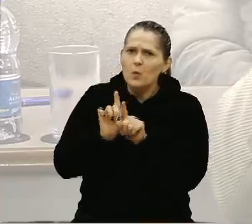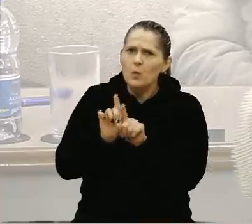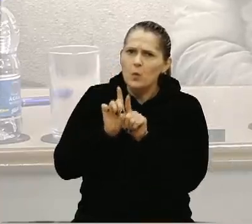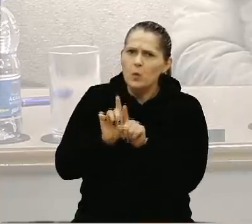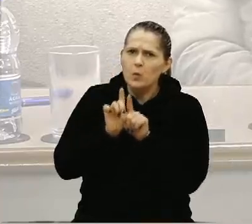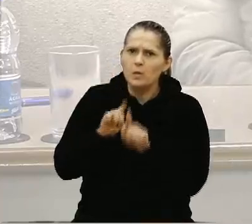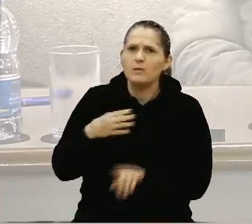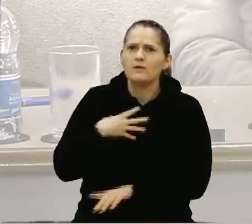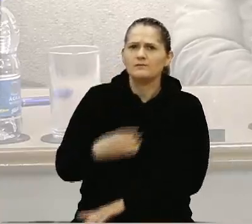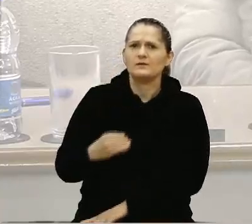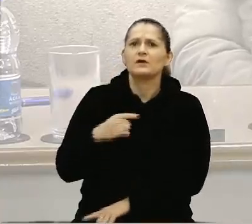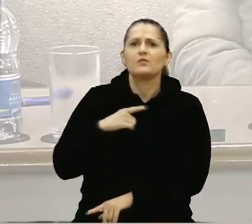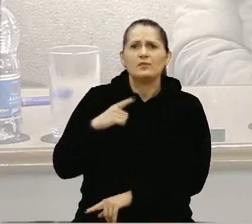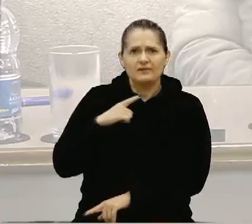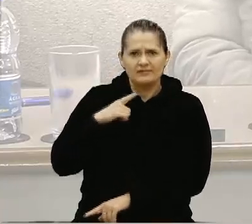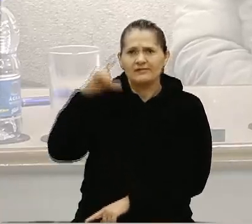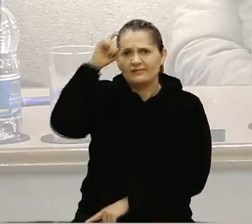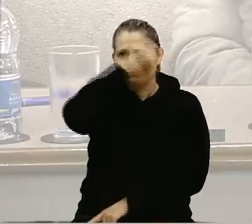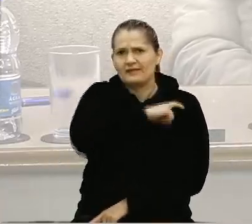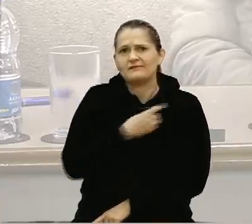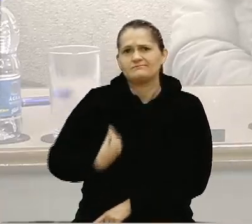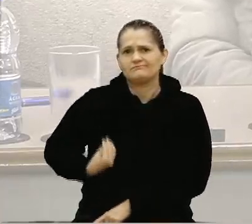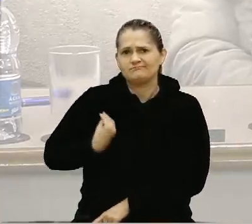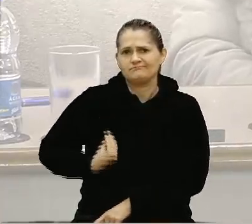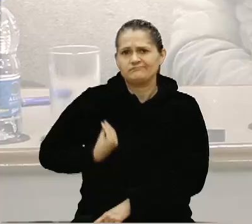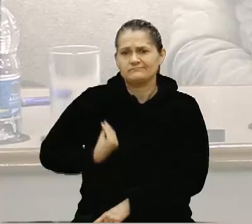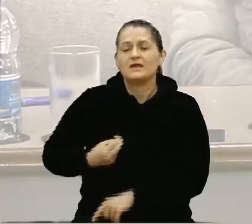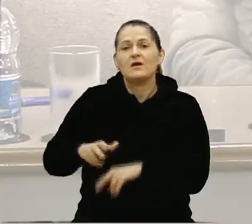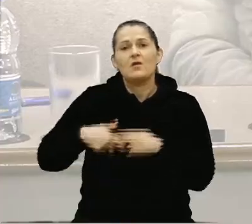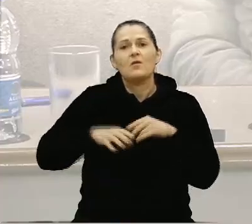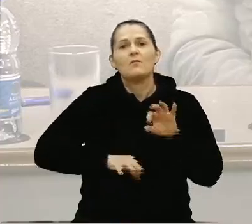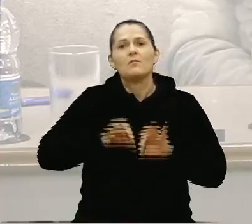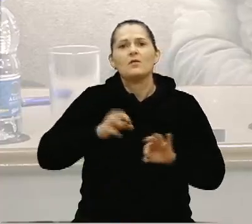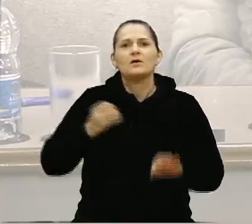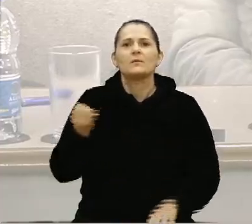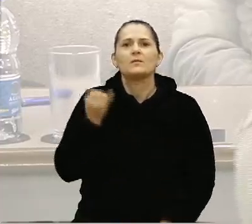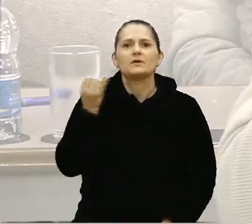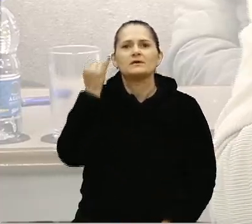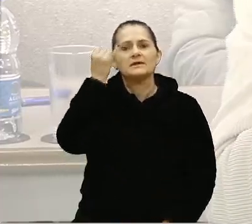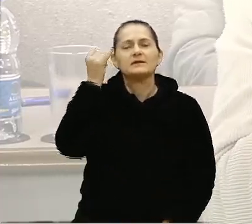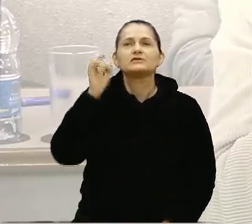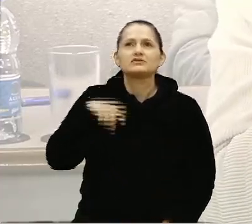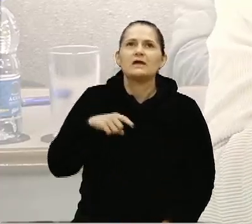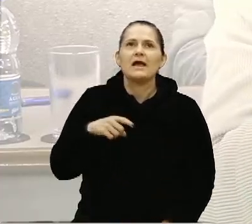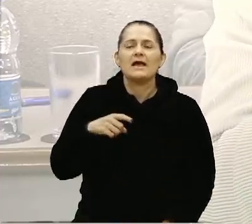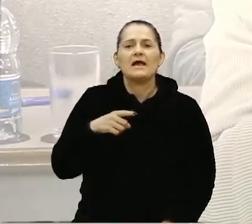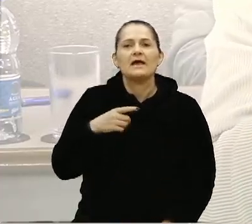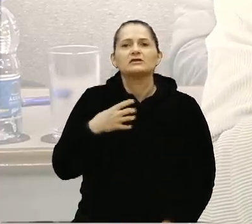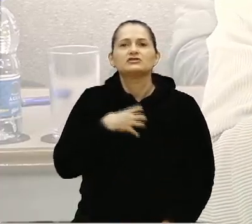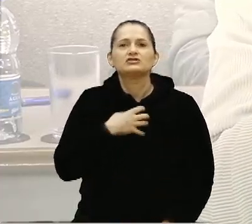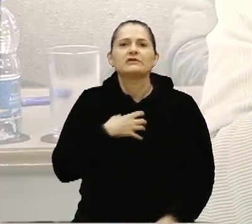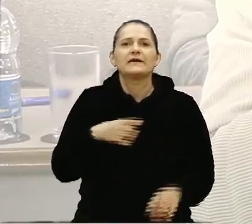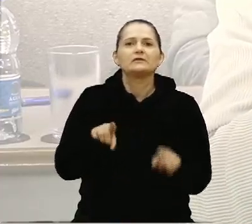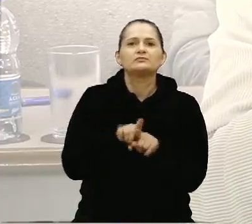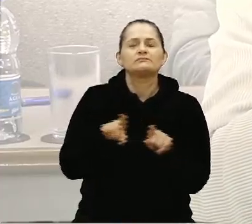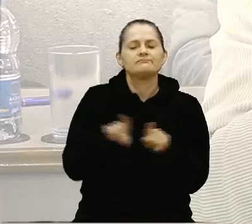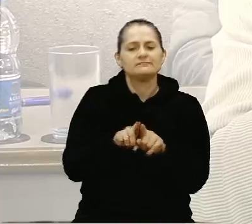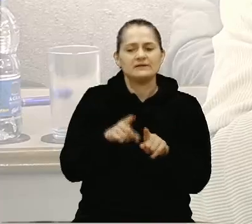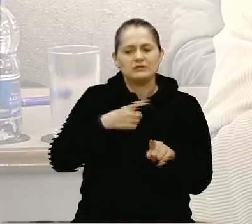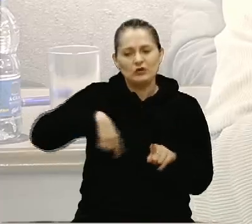dificuldades. Então, esse projeto é importante, é uma das formas e pequenas que nós